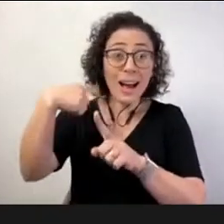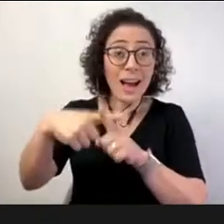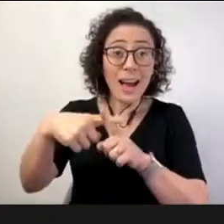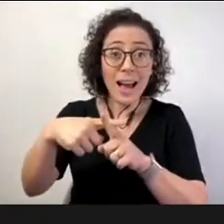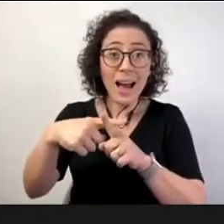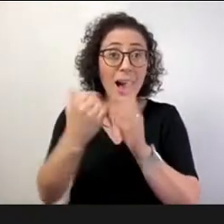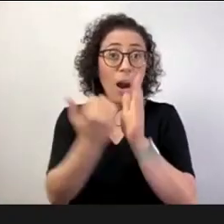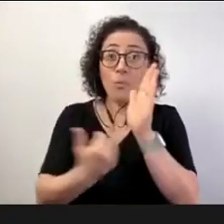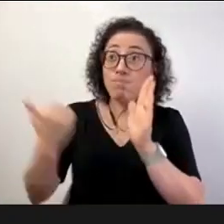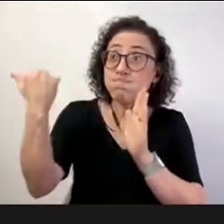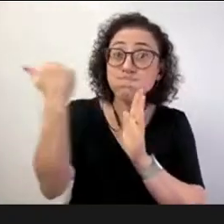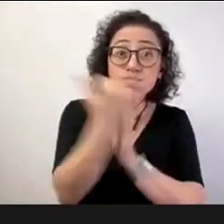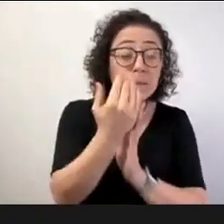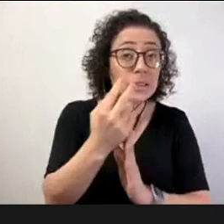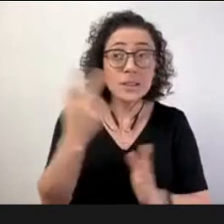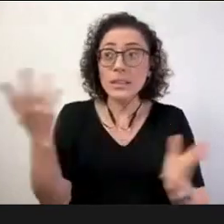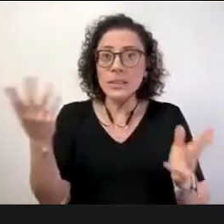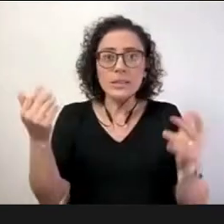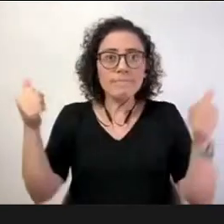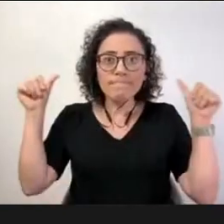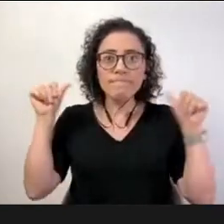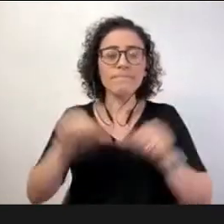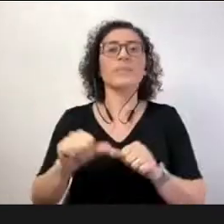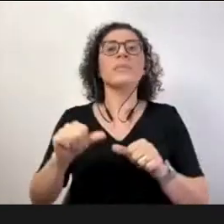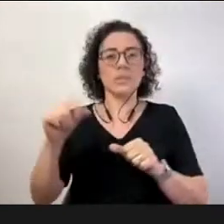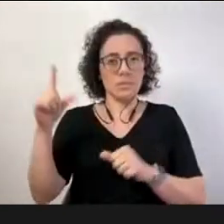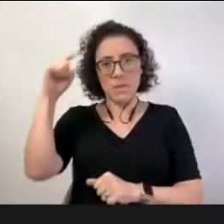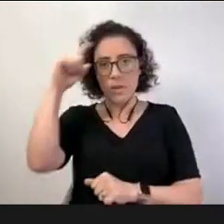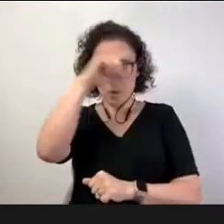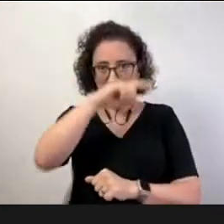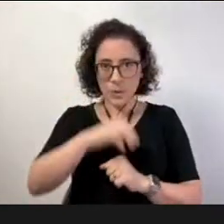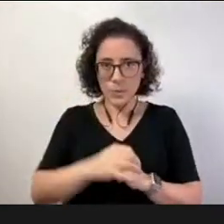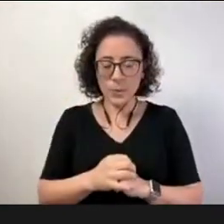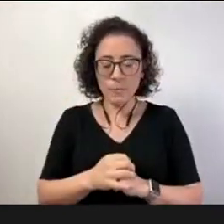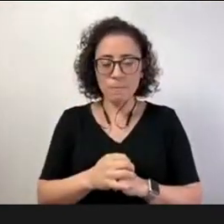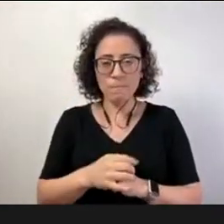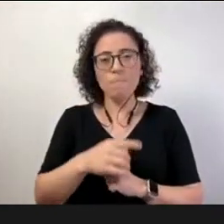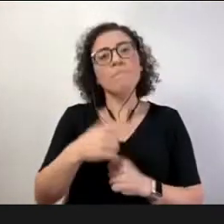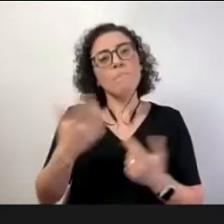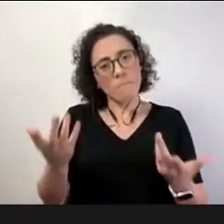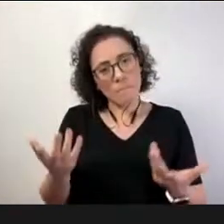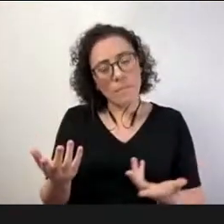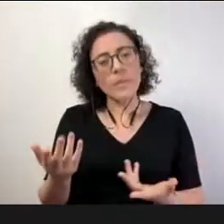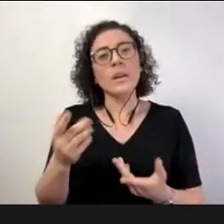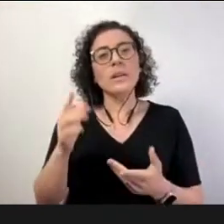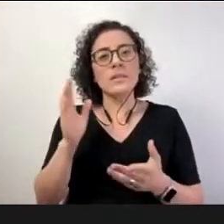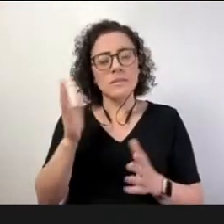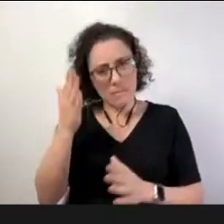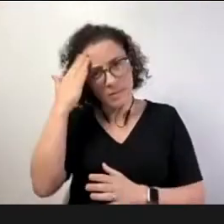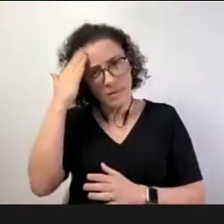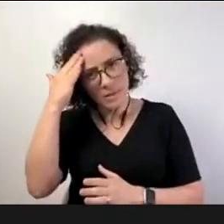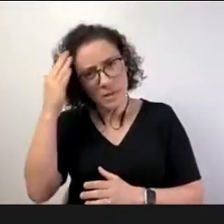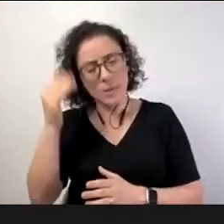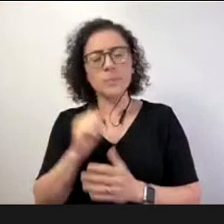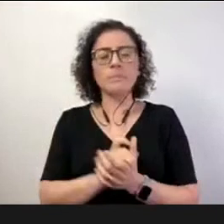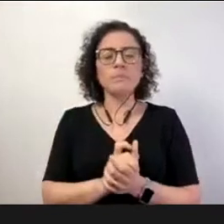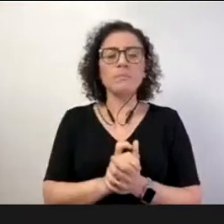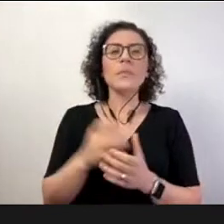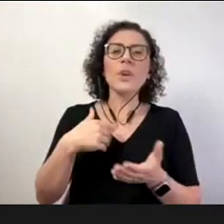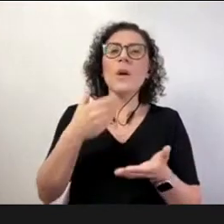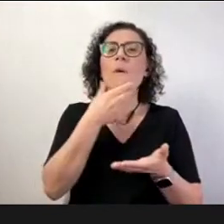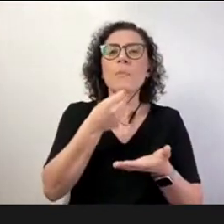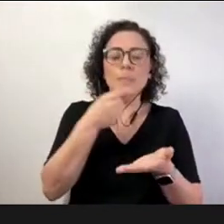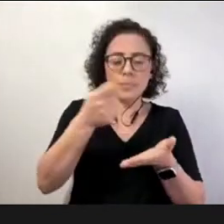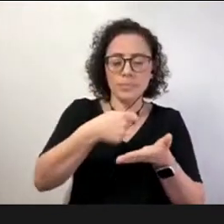potenciar esta complexidade. Como sabem, Edgar Moran fez agora 100 anos e escreveu um livro chamado